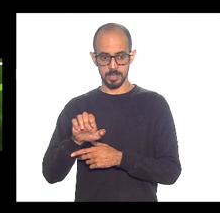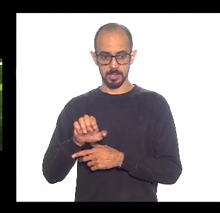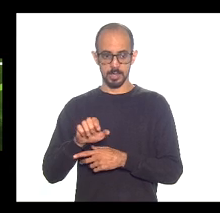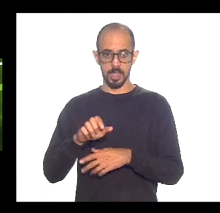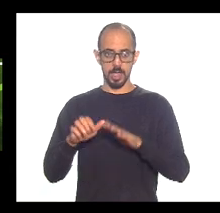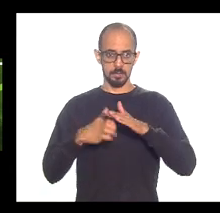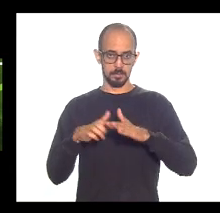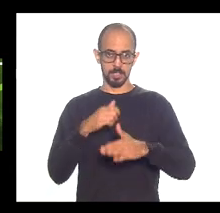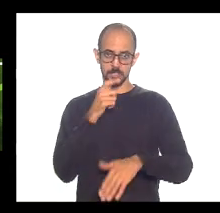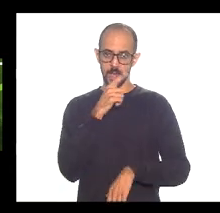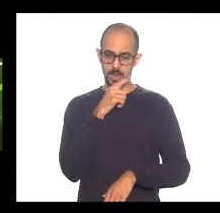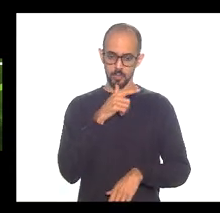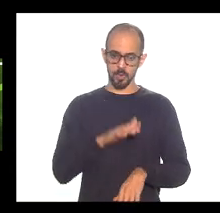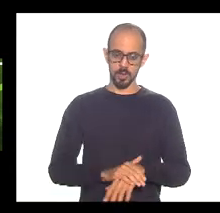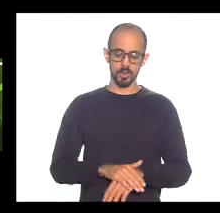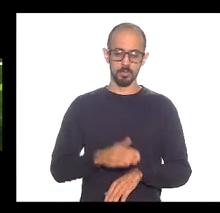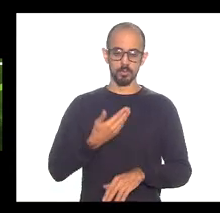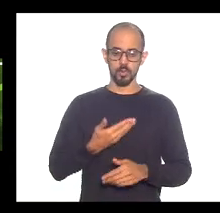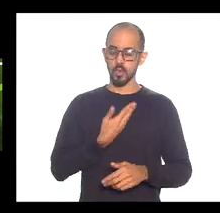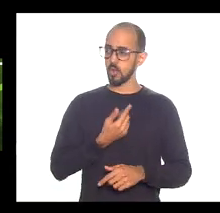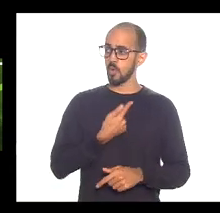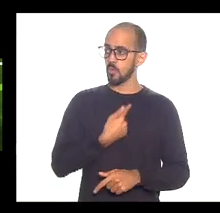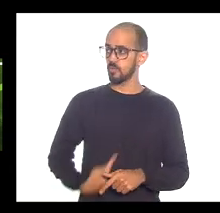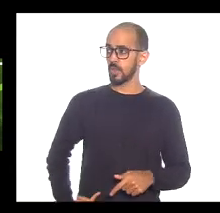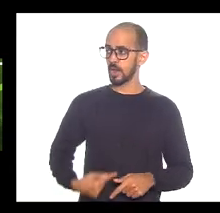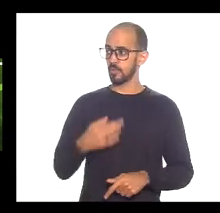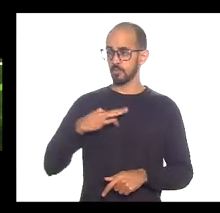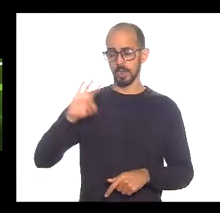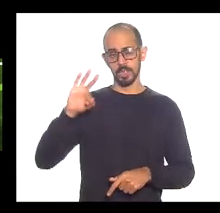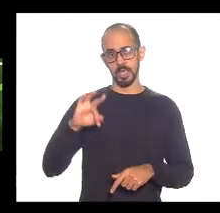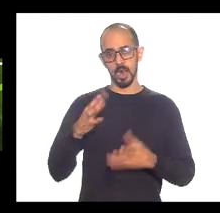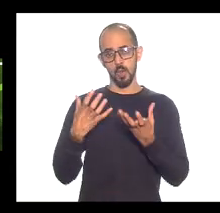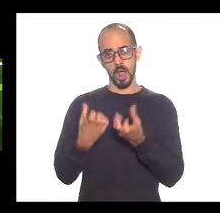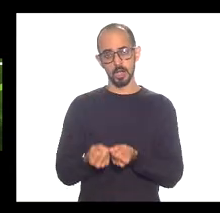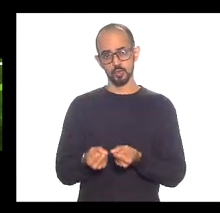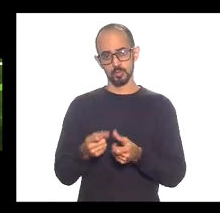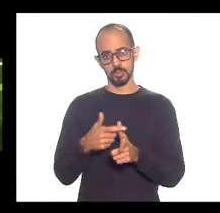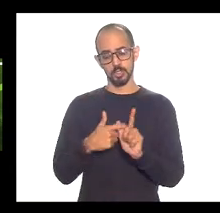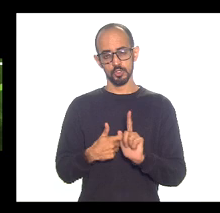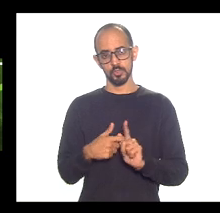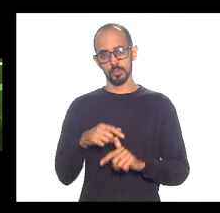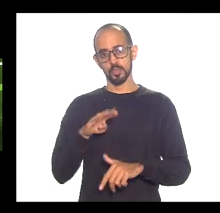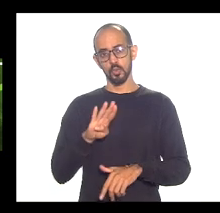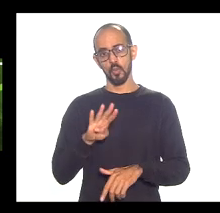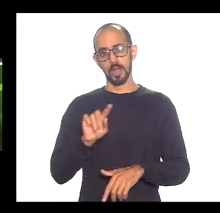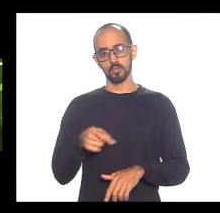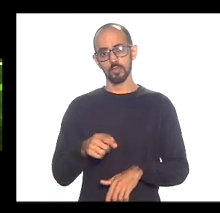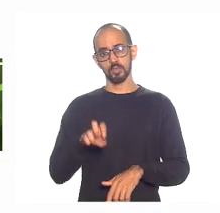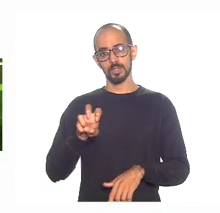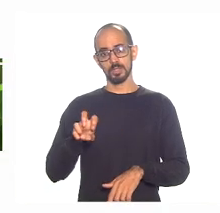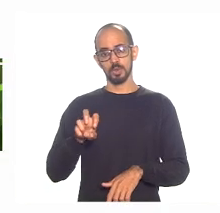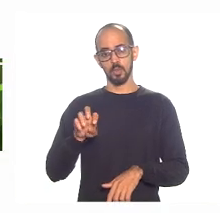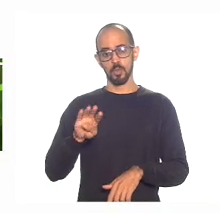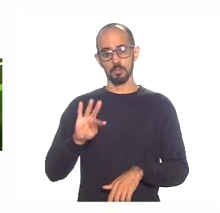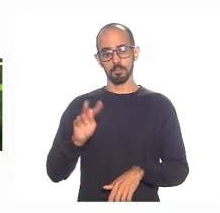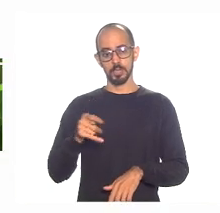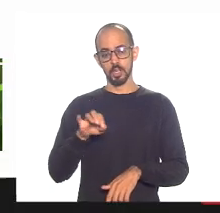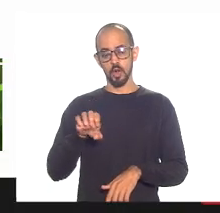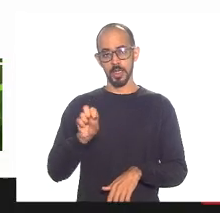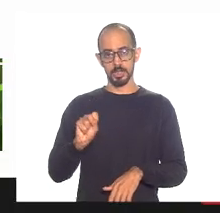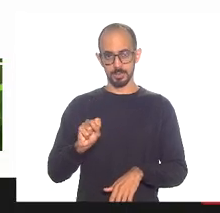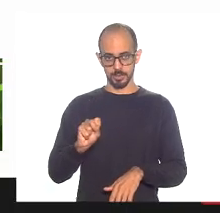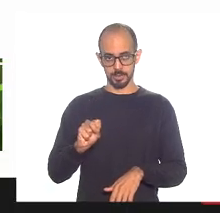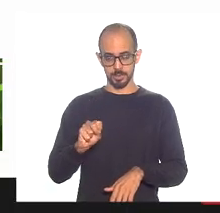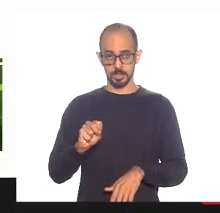porque o governo federal assumiu aquela dívida, se não me engano, de 4 bilhões e meio, e não existe, quer dizer, na verdade, é uma